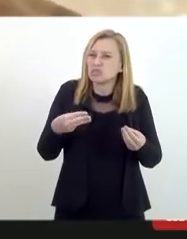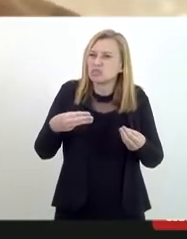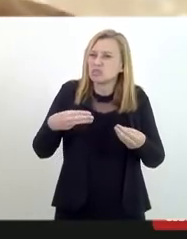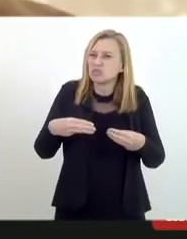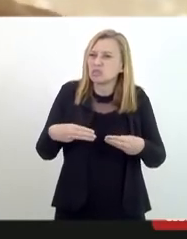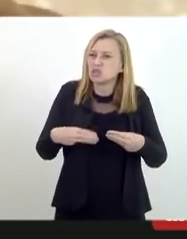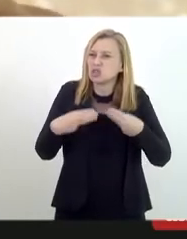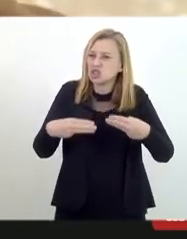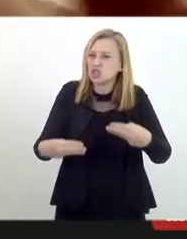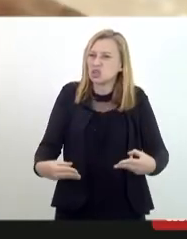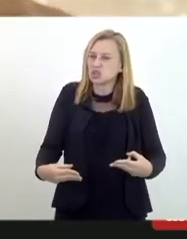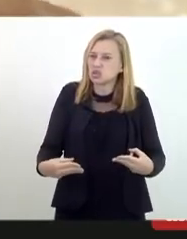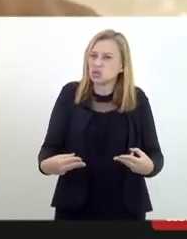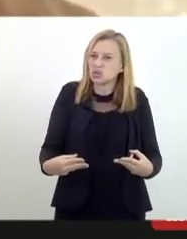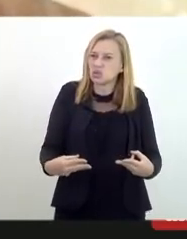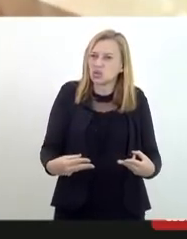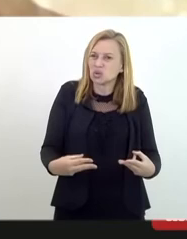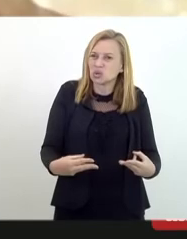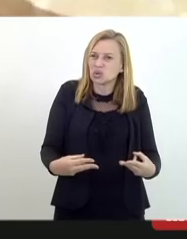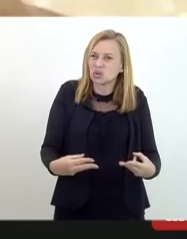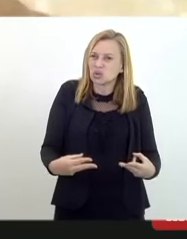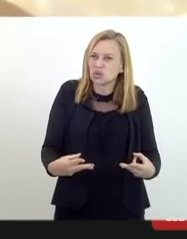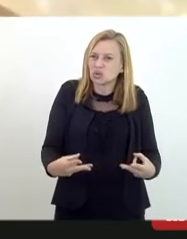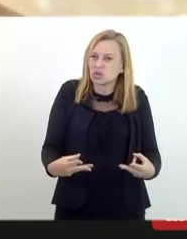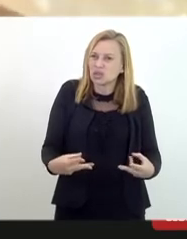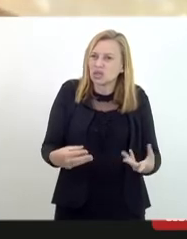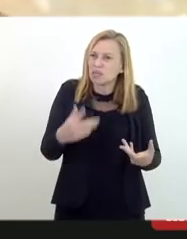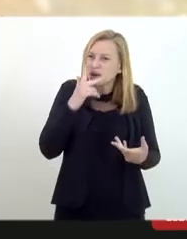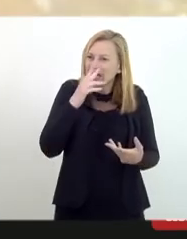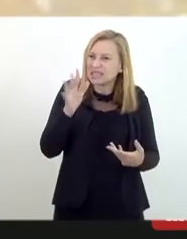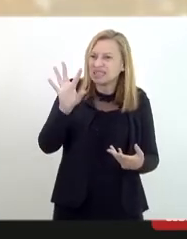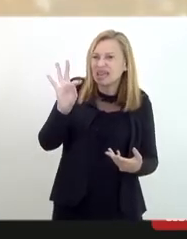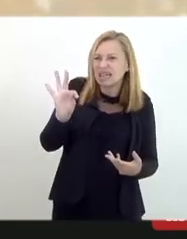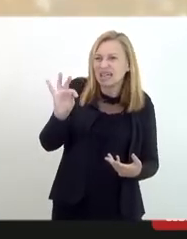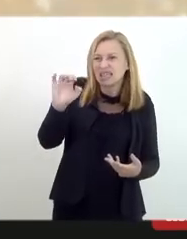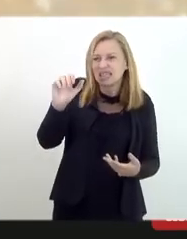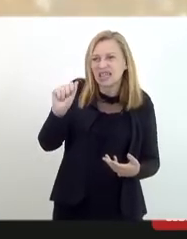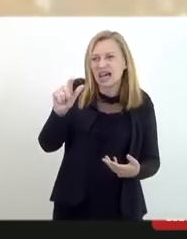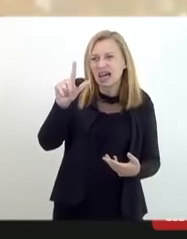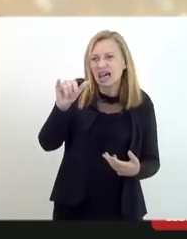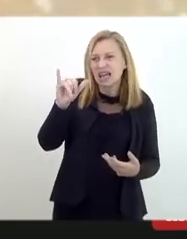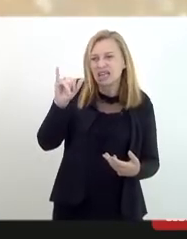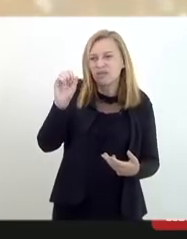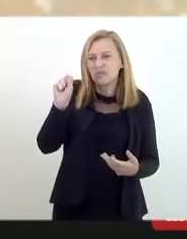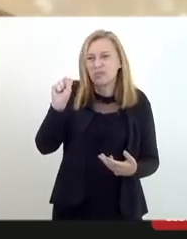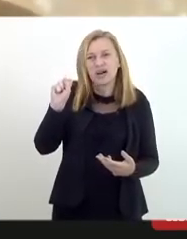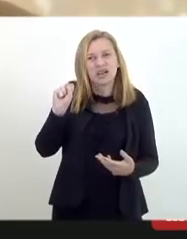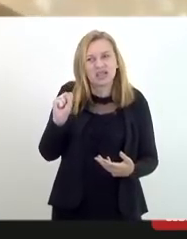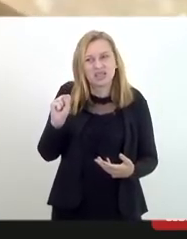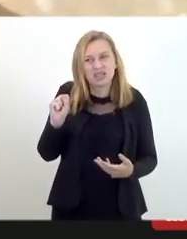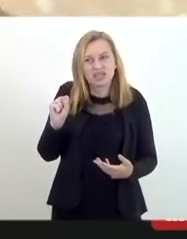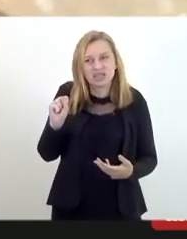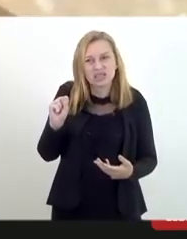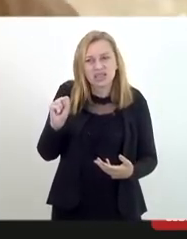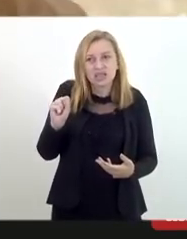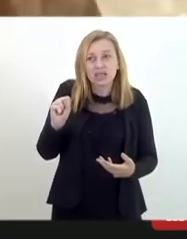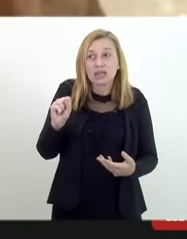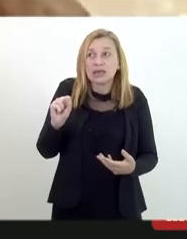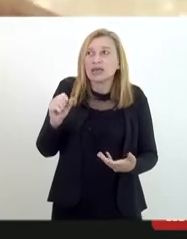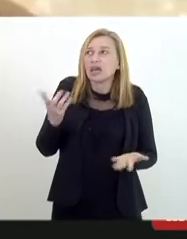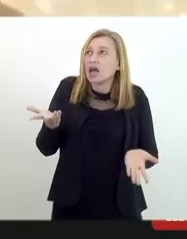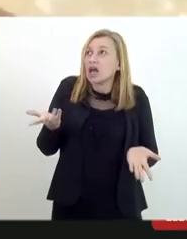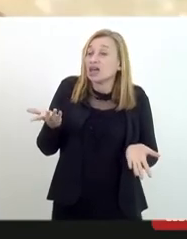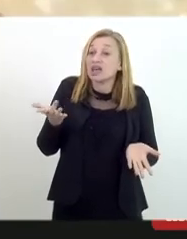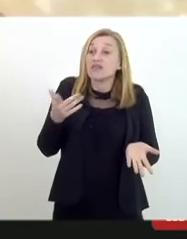da moda, são os talibãs, são os talibãs, né, do, que se autodizem, que se